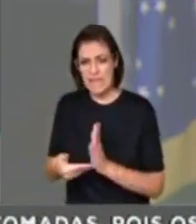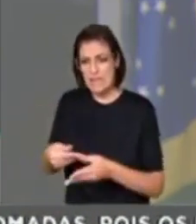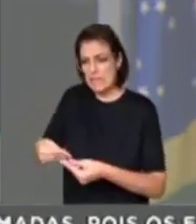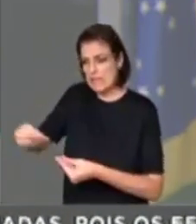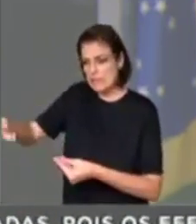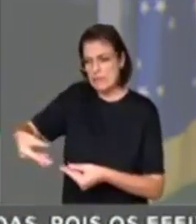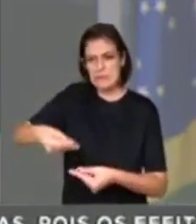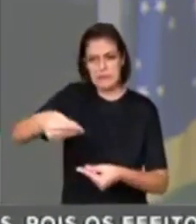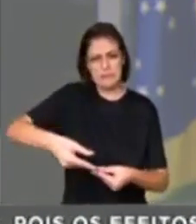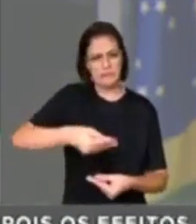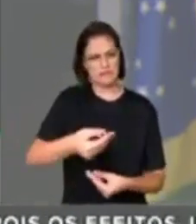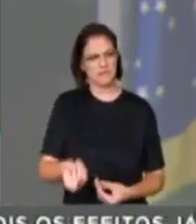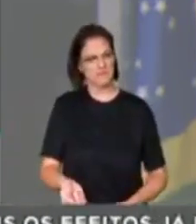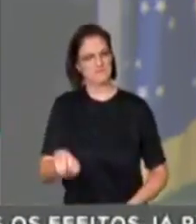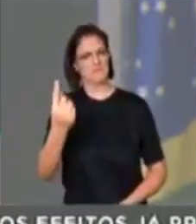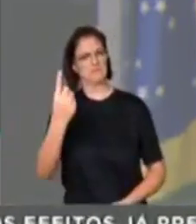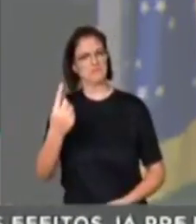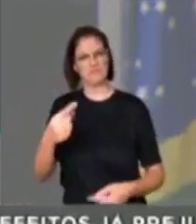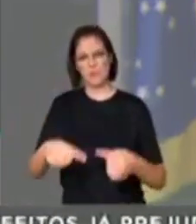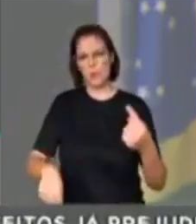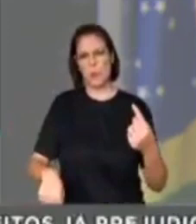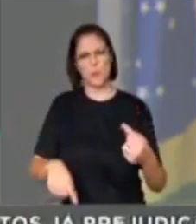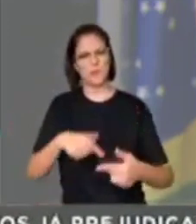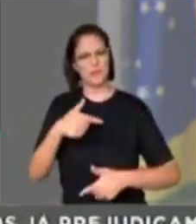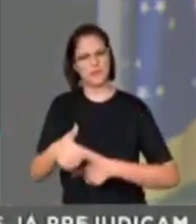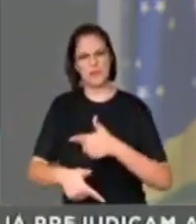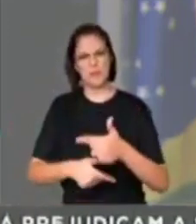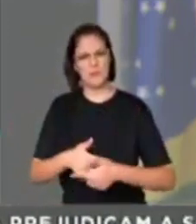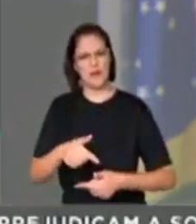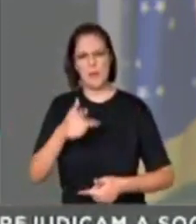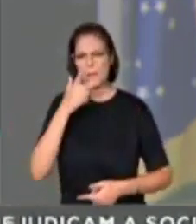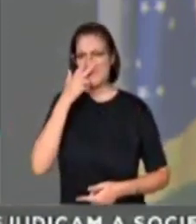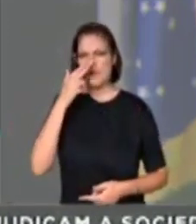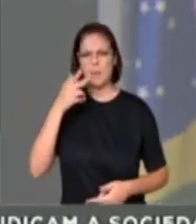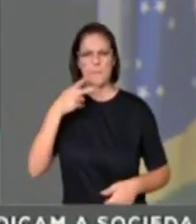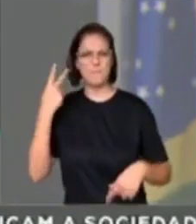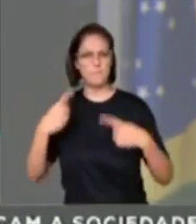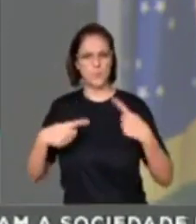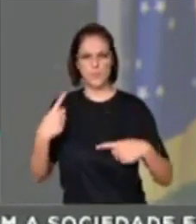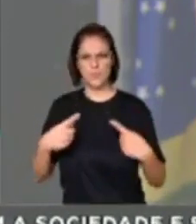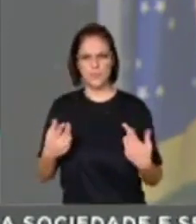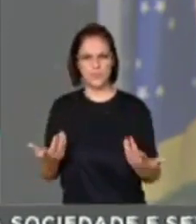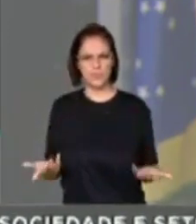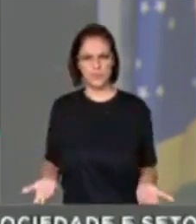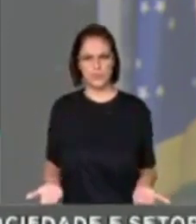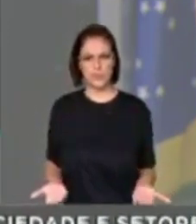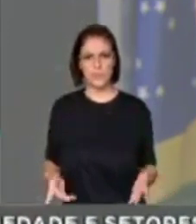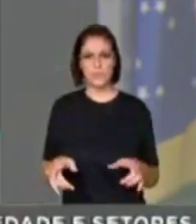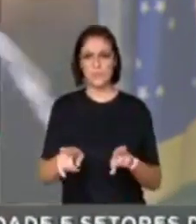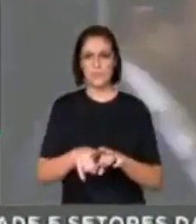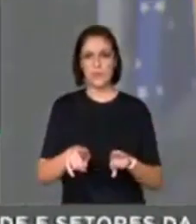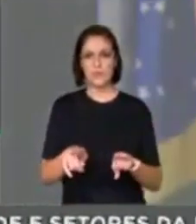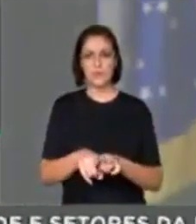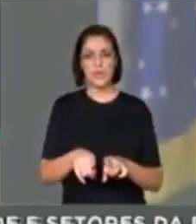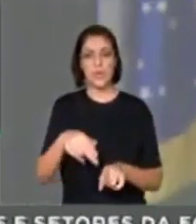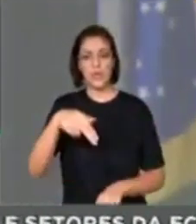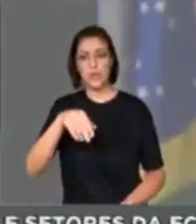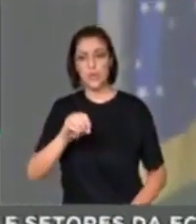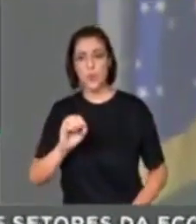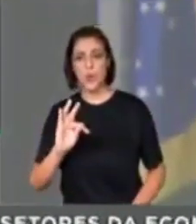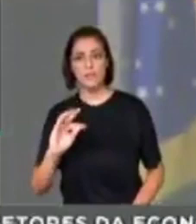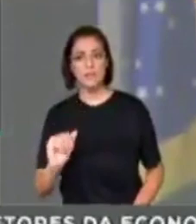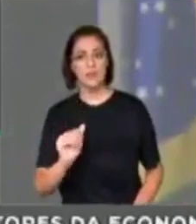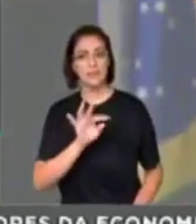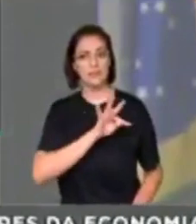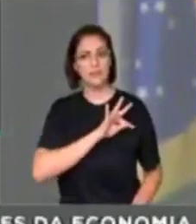papel de fiscal da lei e não atuar como militantes políticos, é o detalhamento da nota técnica, é o